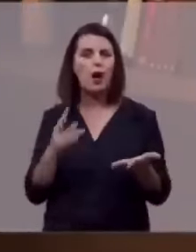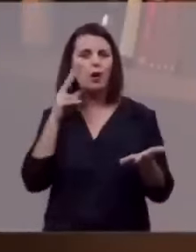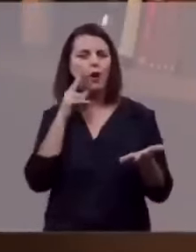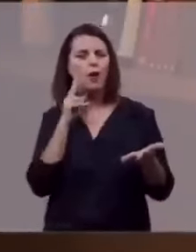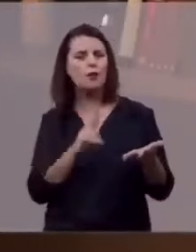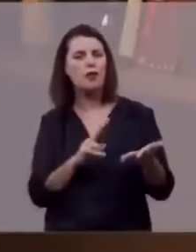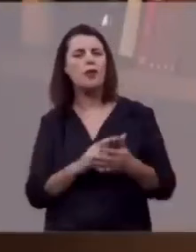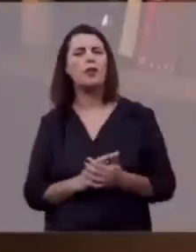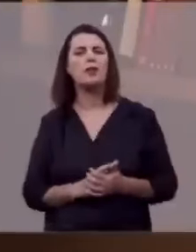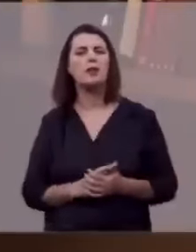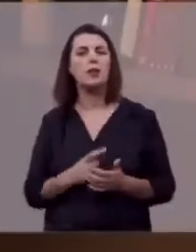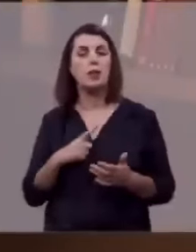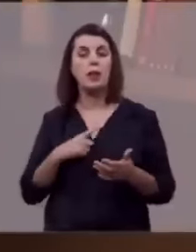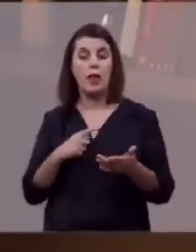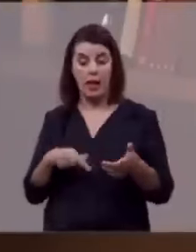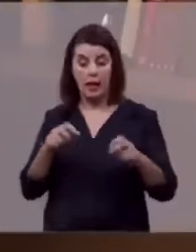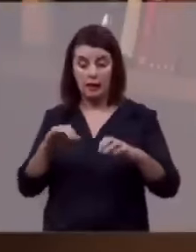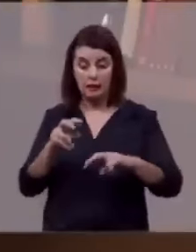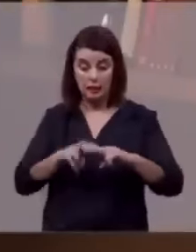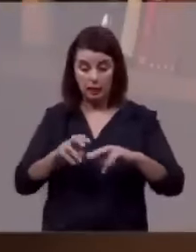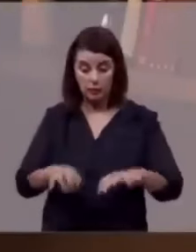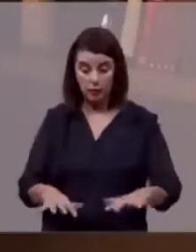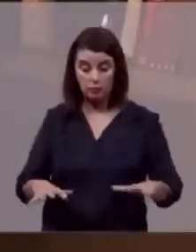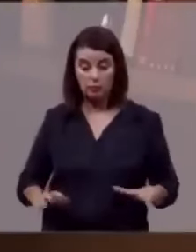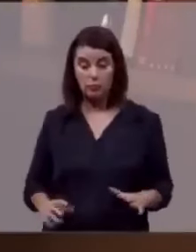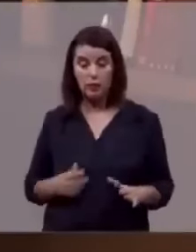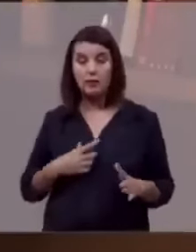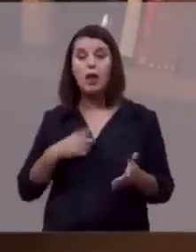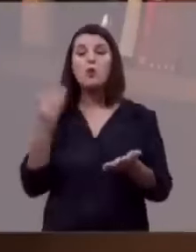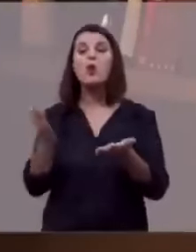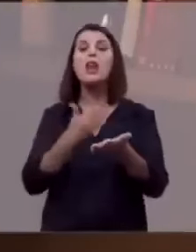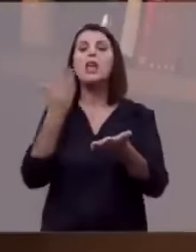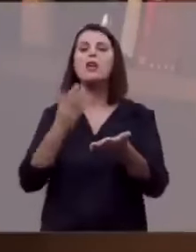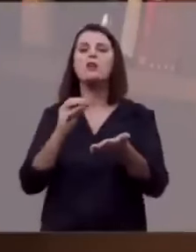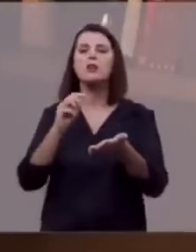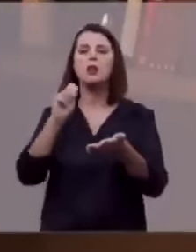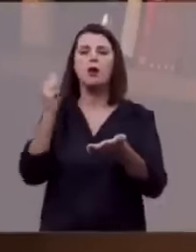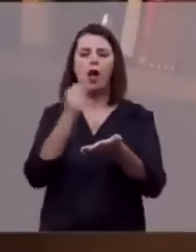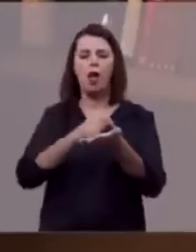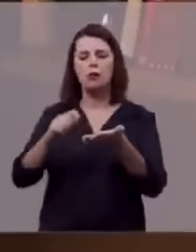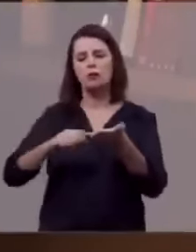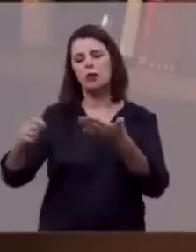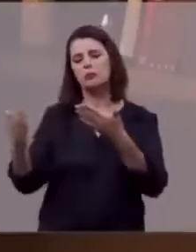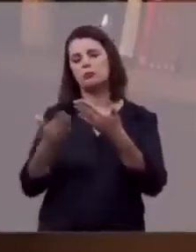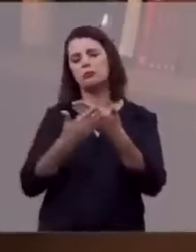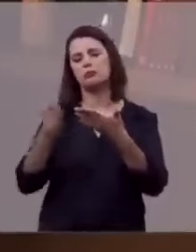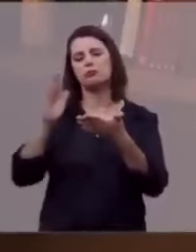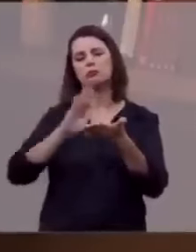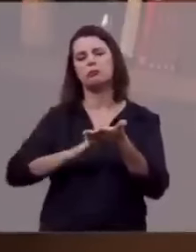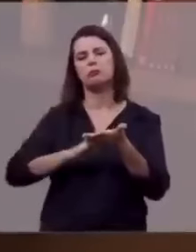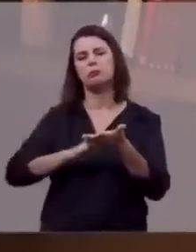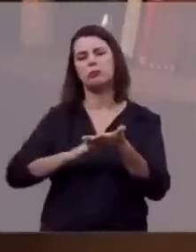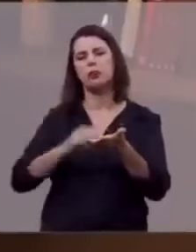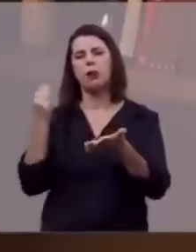sentado no trono, com um livro escrito por dentro e por fora, de todo o selado, com sete selos.